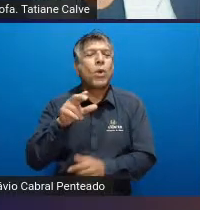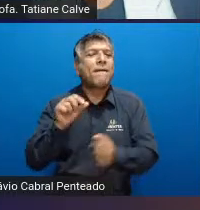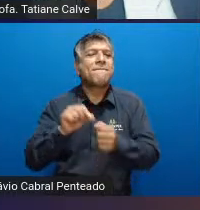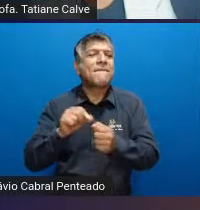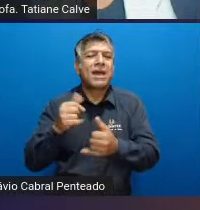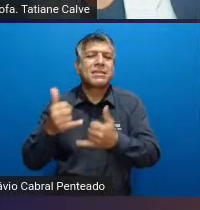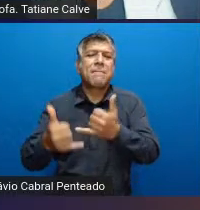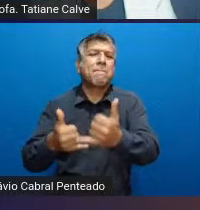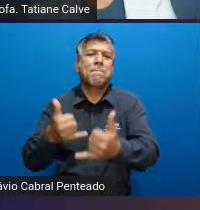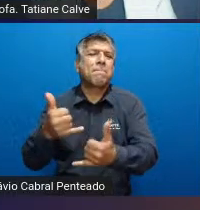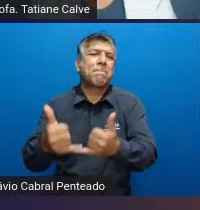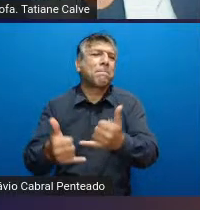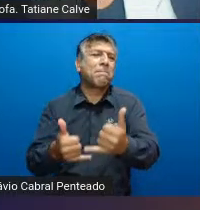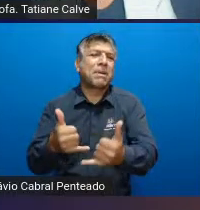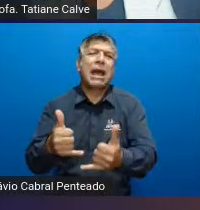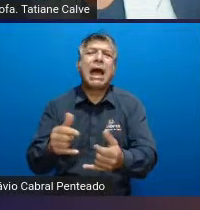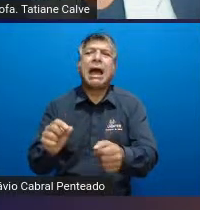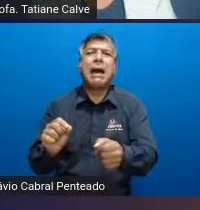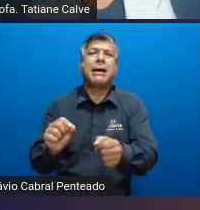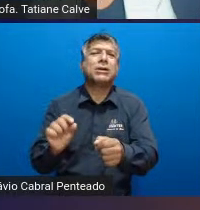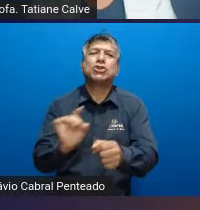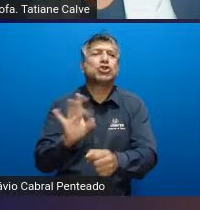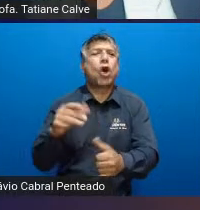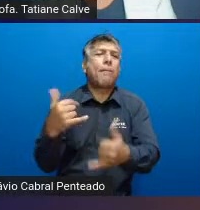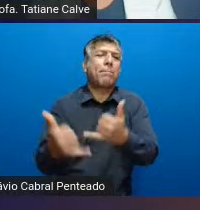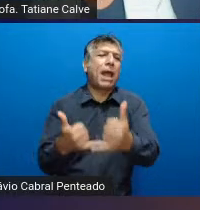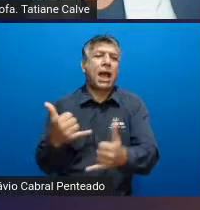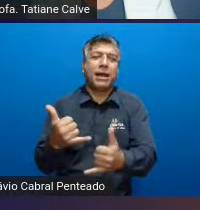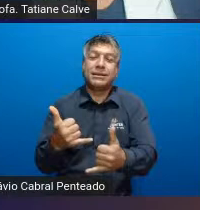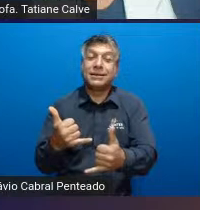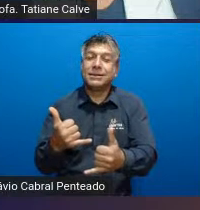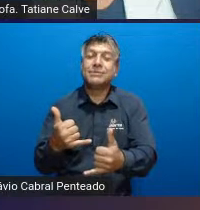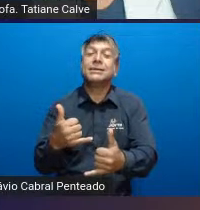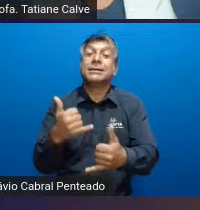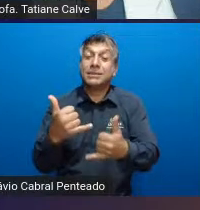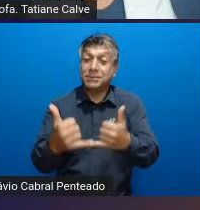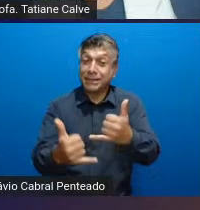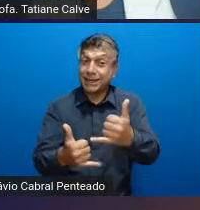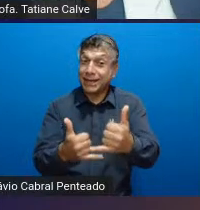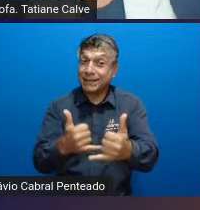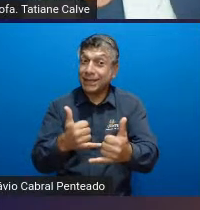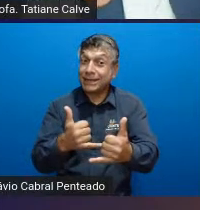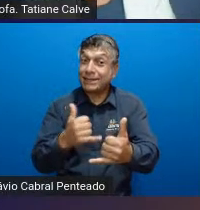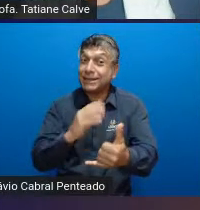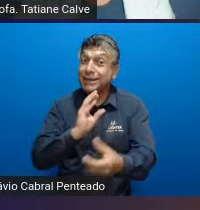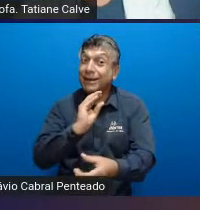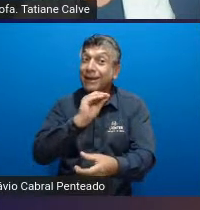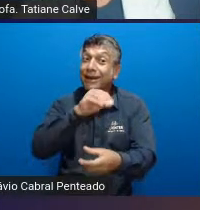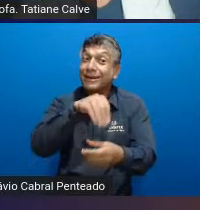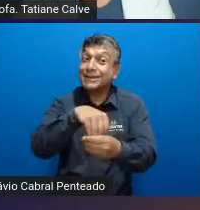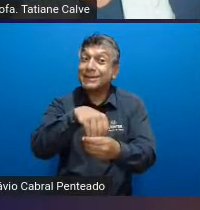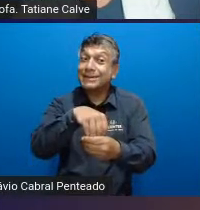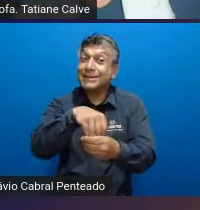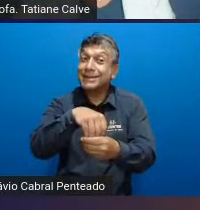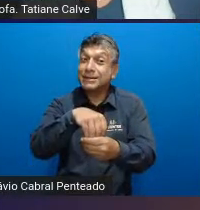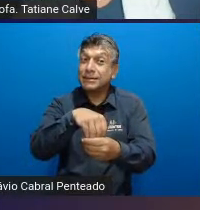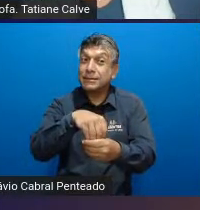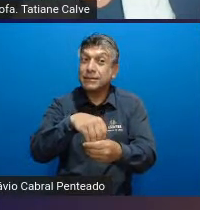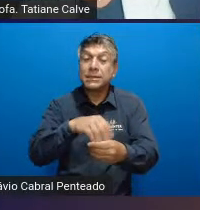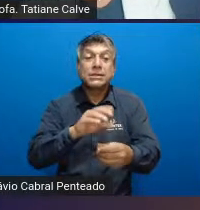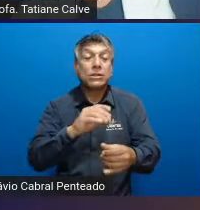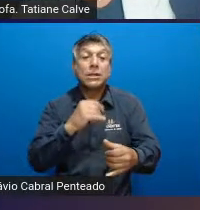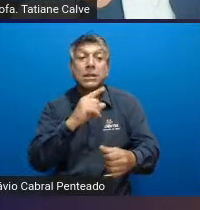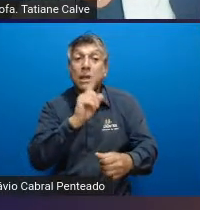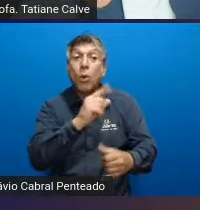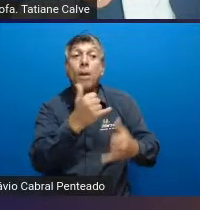brincadeira só por brincar sempre vai ter nesse caso da aula do balé clássico não estou falando do brincar